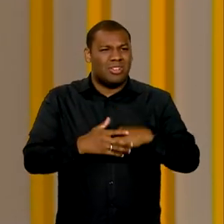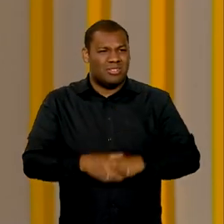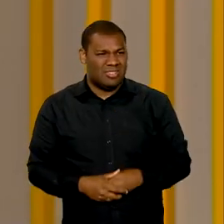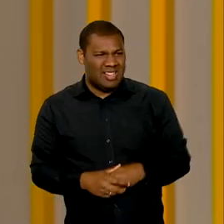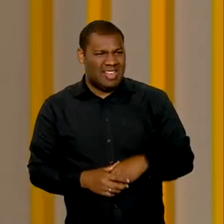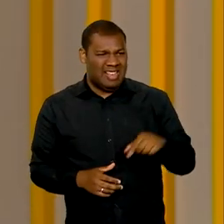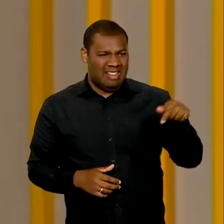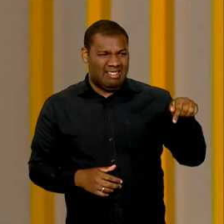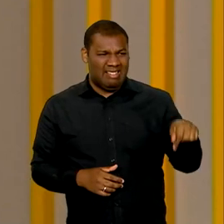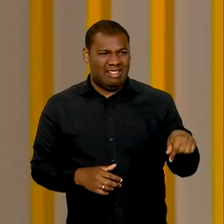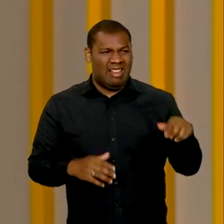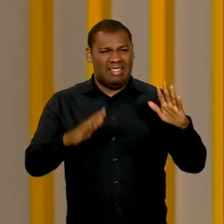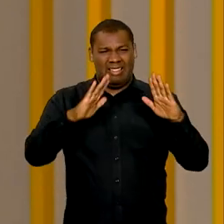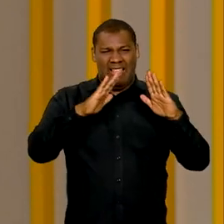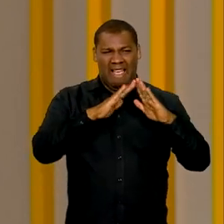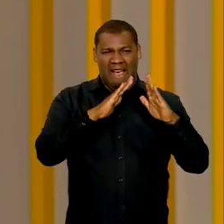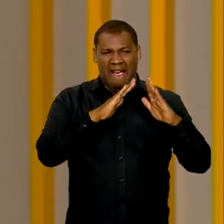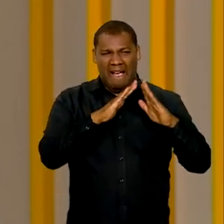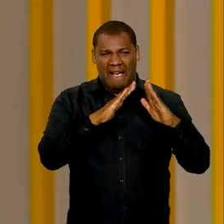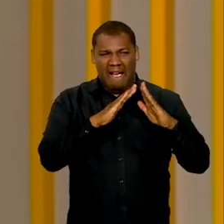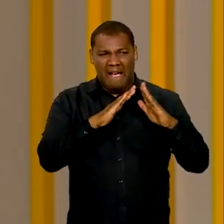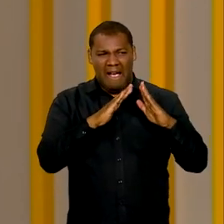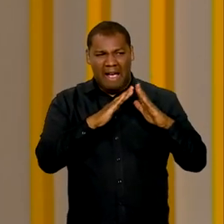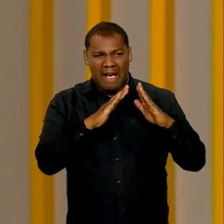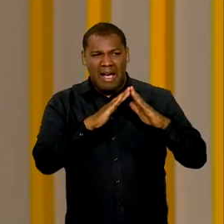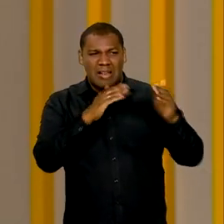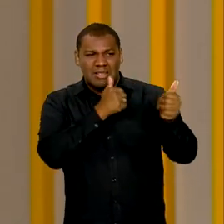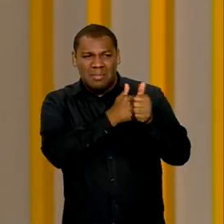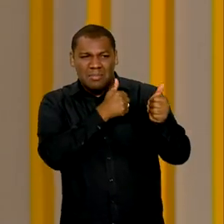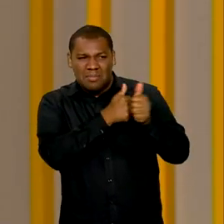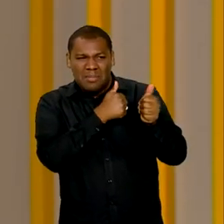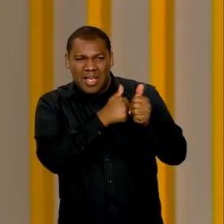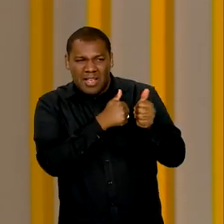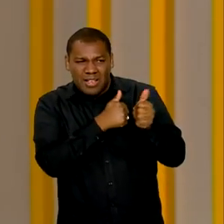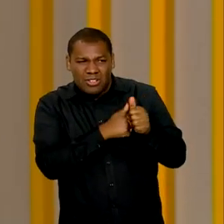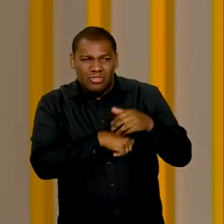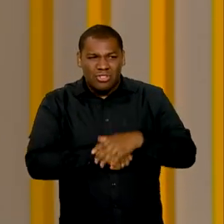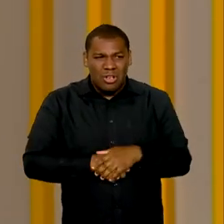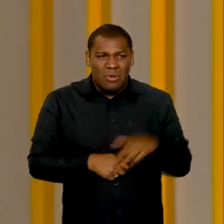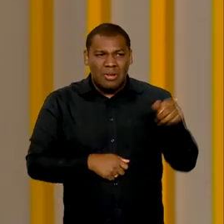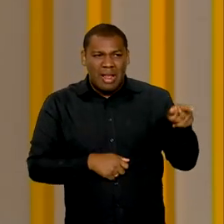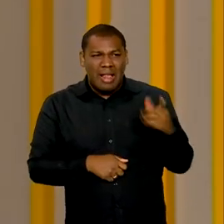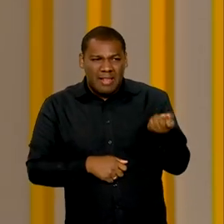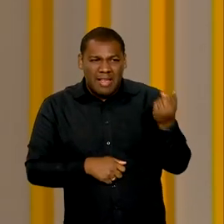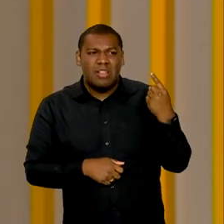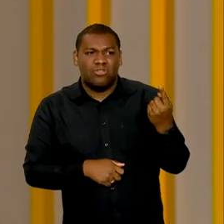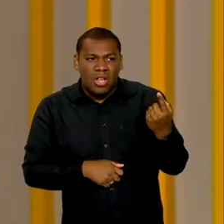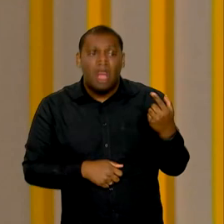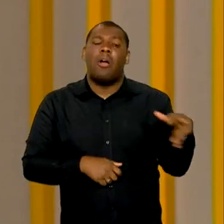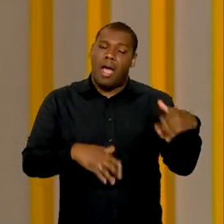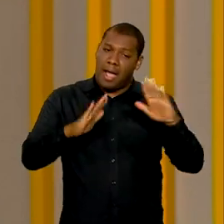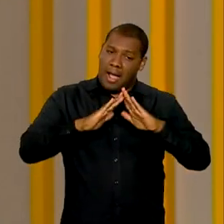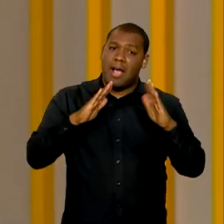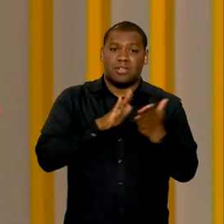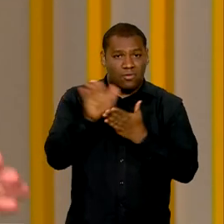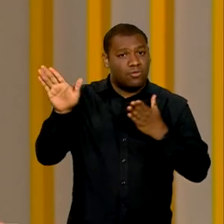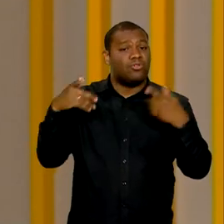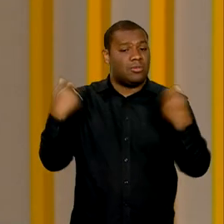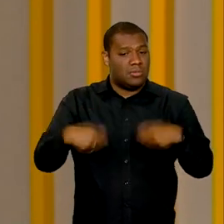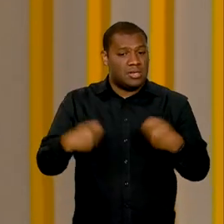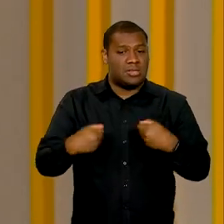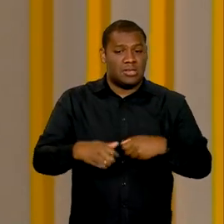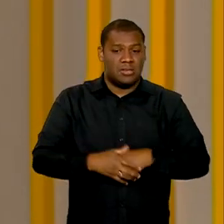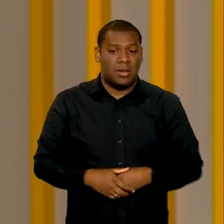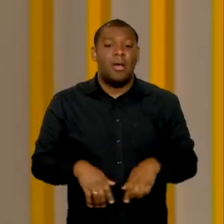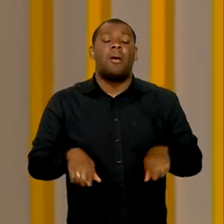inclinação de postes, de árvores, uma rachadura no terreno, as pessoas têm que sair de casa e tomar essas medidas de autoproteção. E, como eu